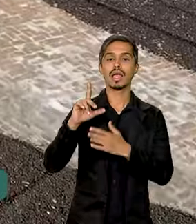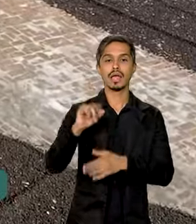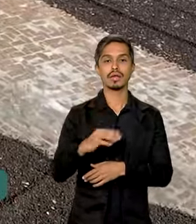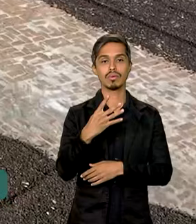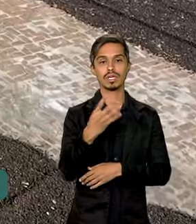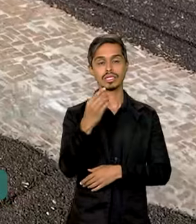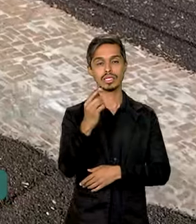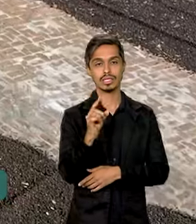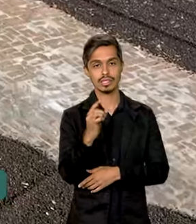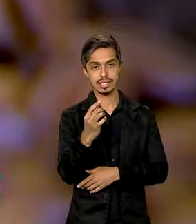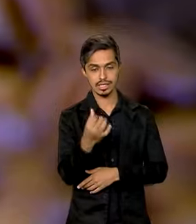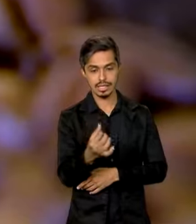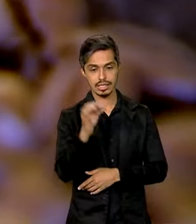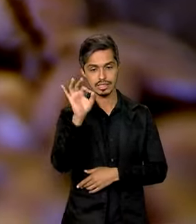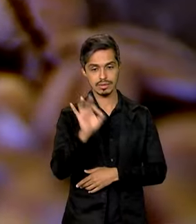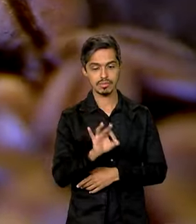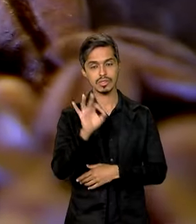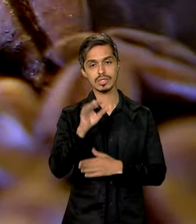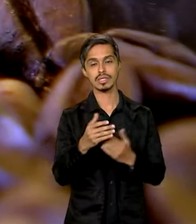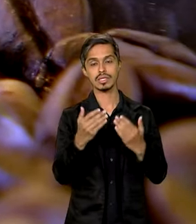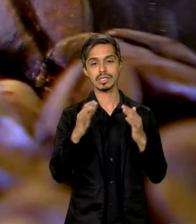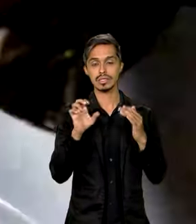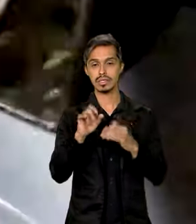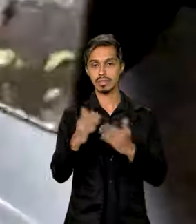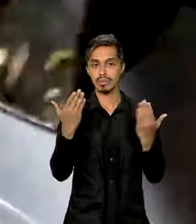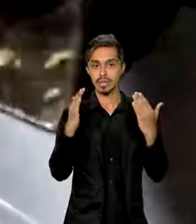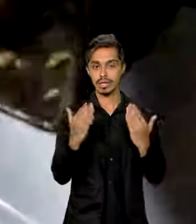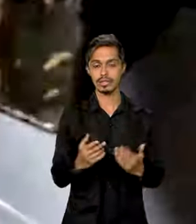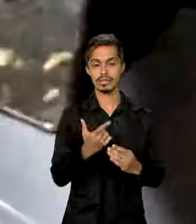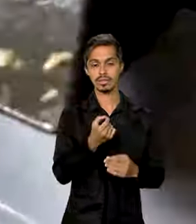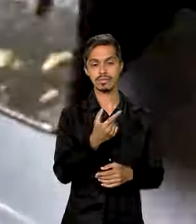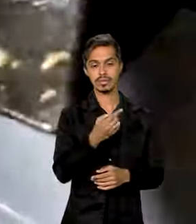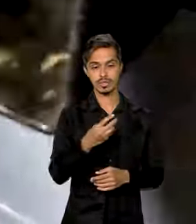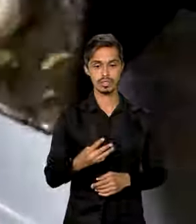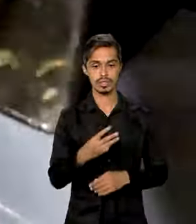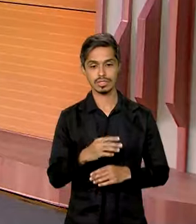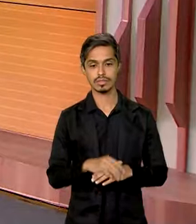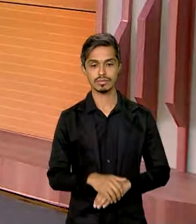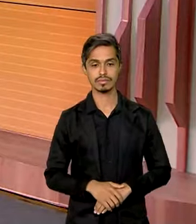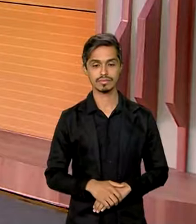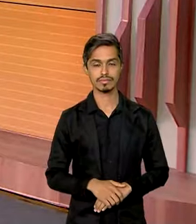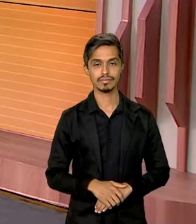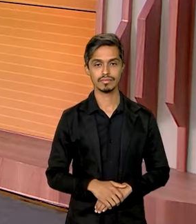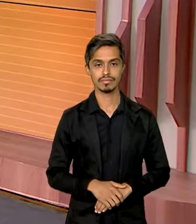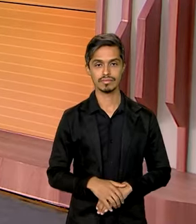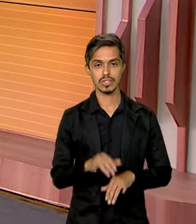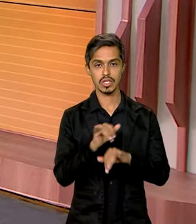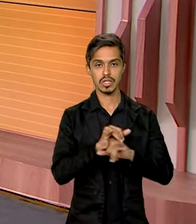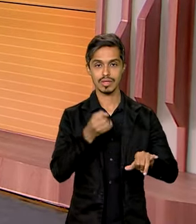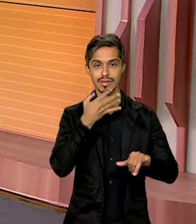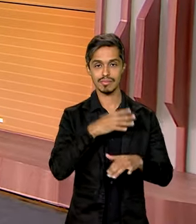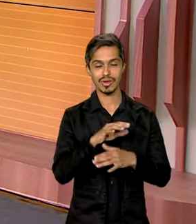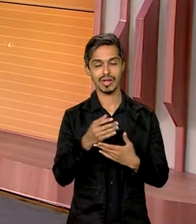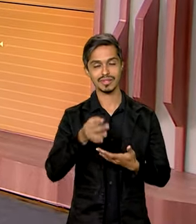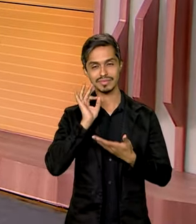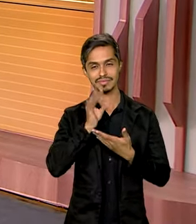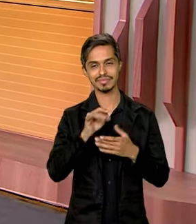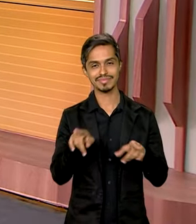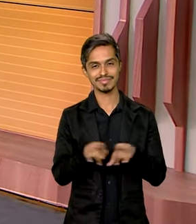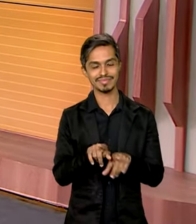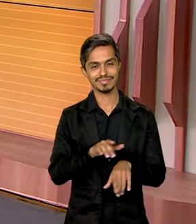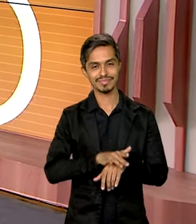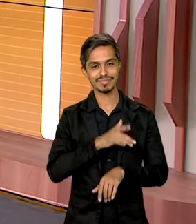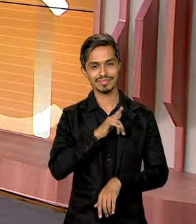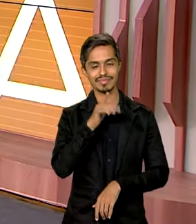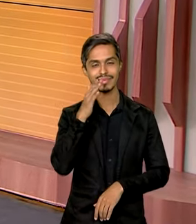,5%, se comparado com o mesmo período de 2023. Notícia boa do café, né? E tem mais.